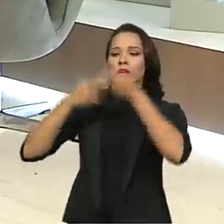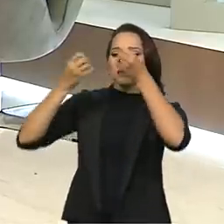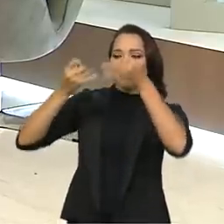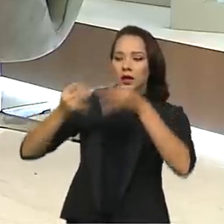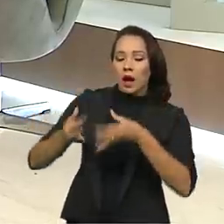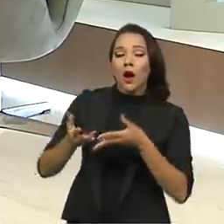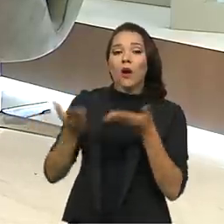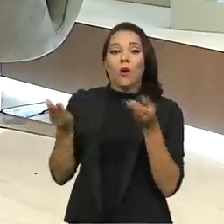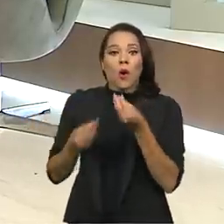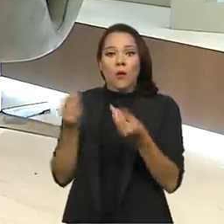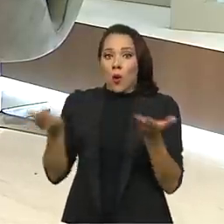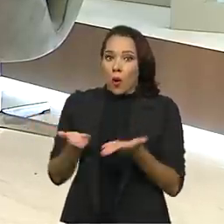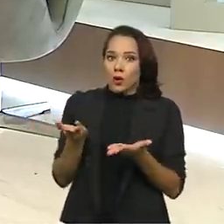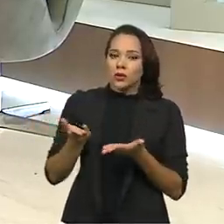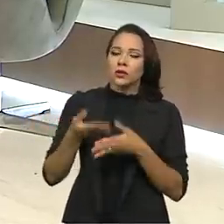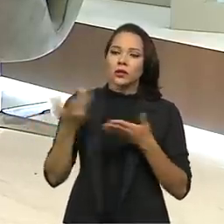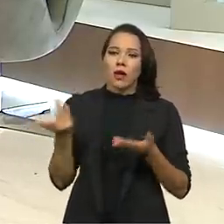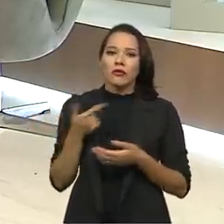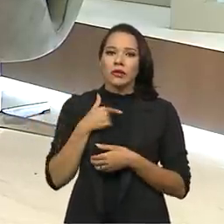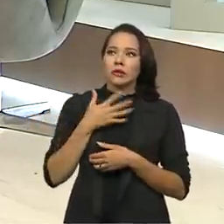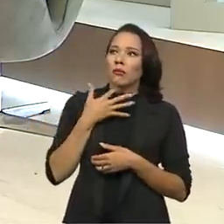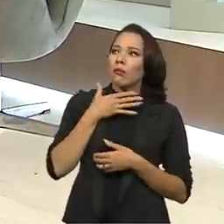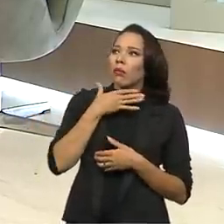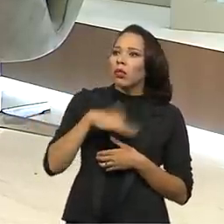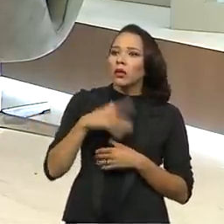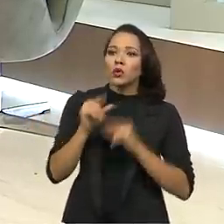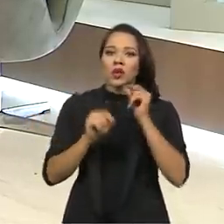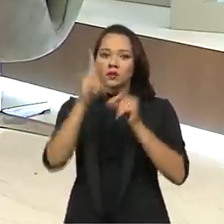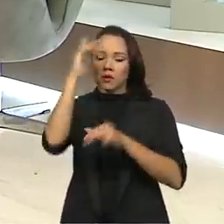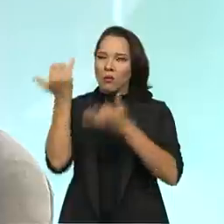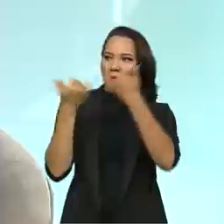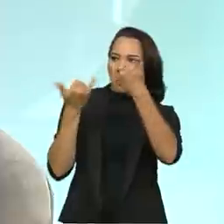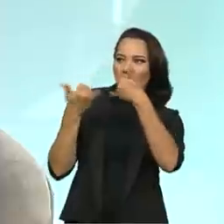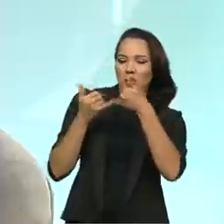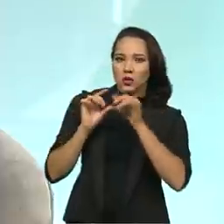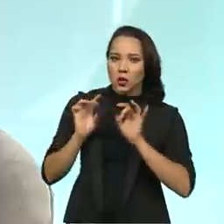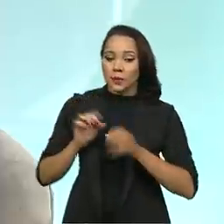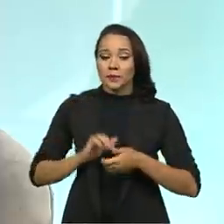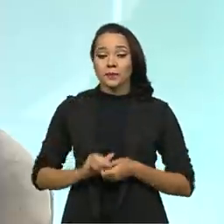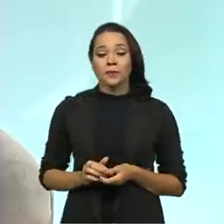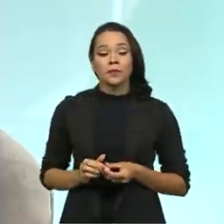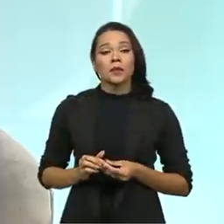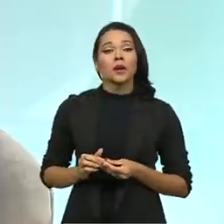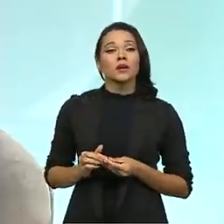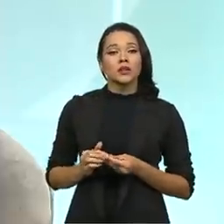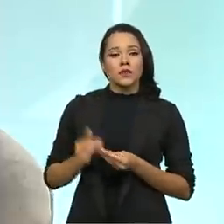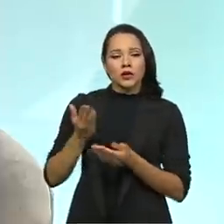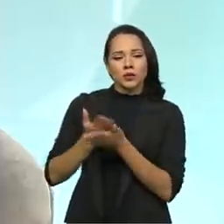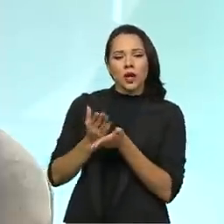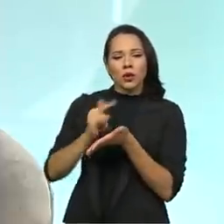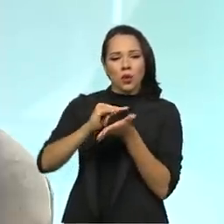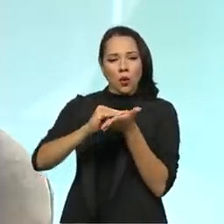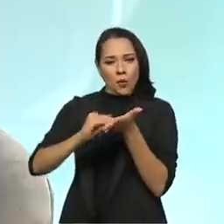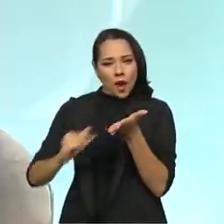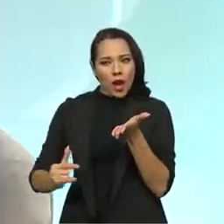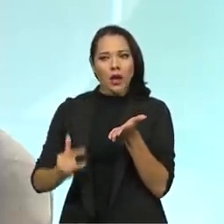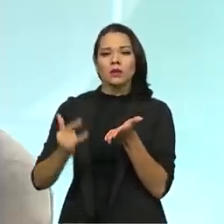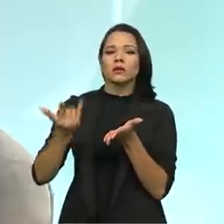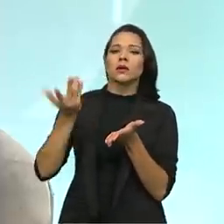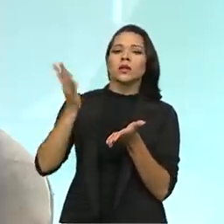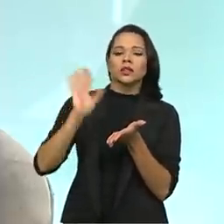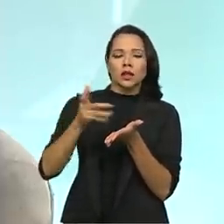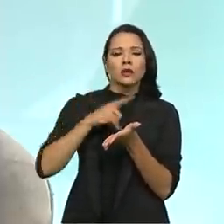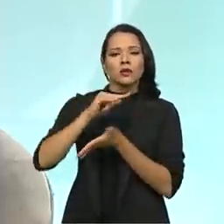fatos de hoje, senão você fica refém daquilo que as pessoas lhe falam. Bom, a gente vai estudar a documentação, nós temos uma